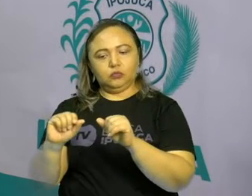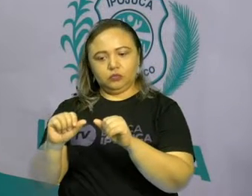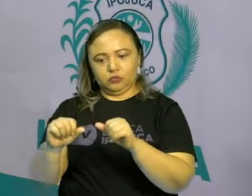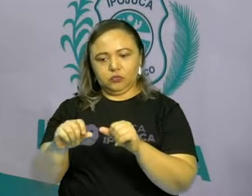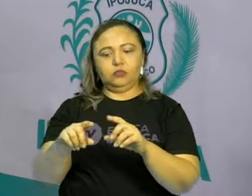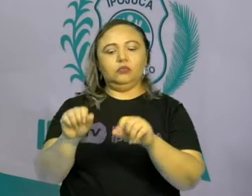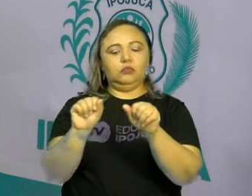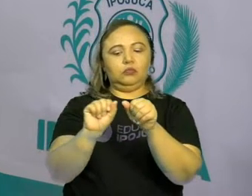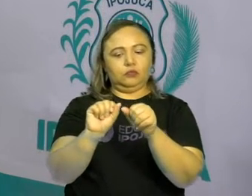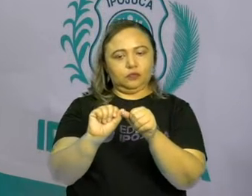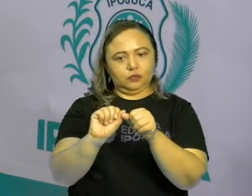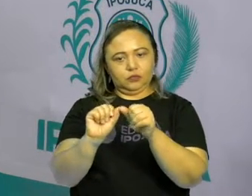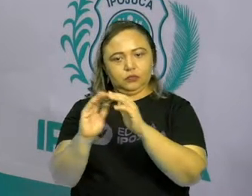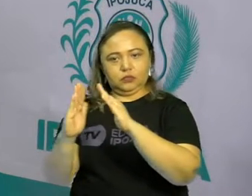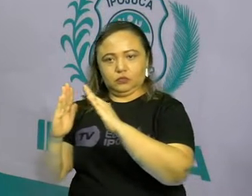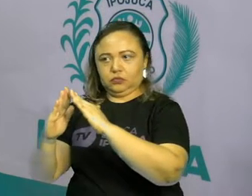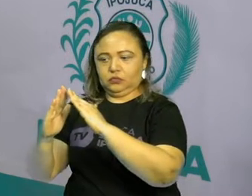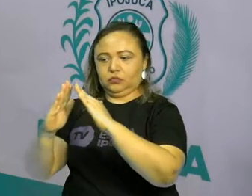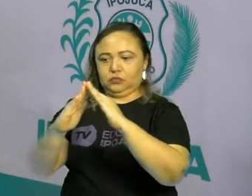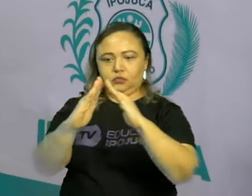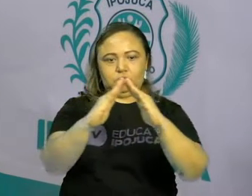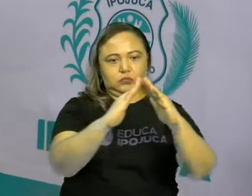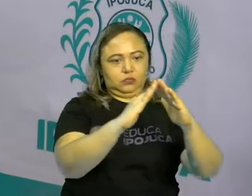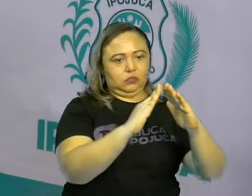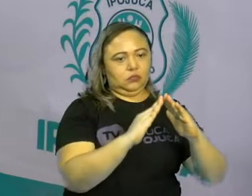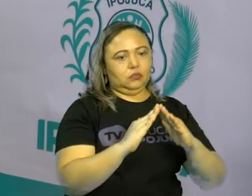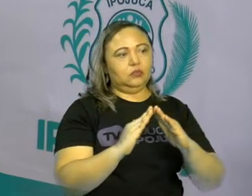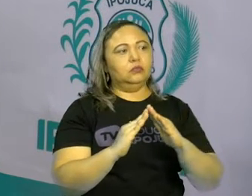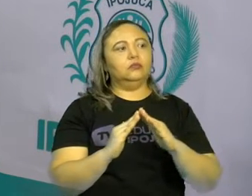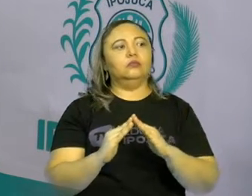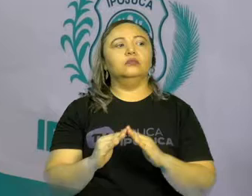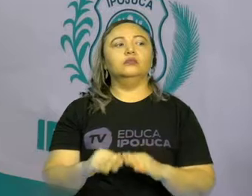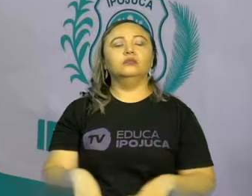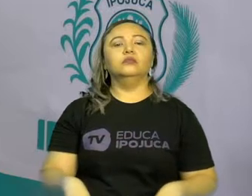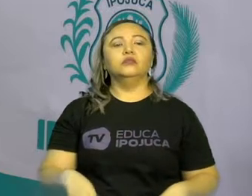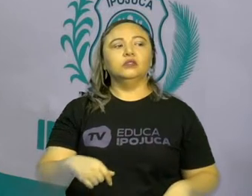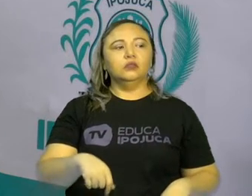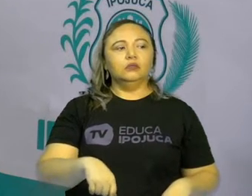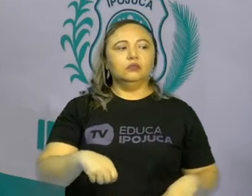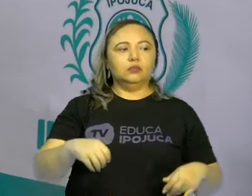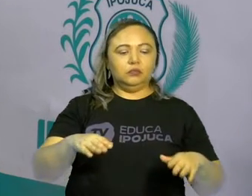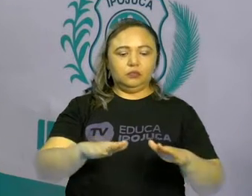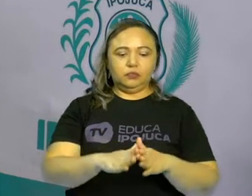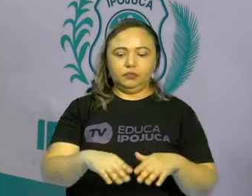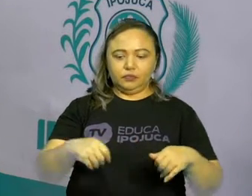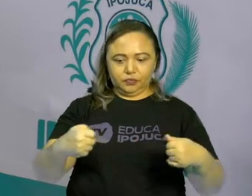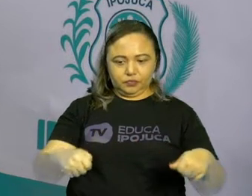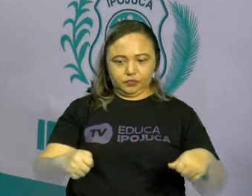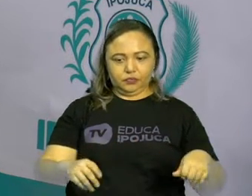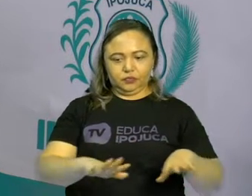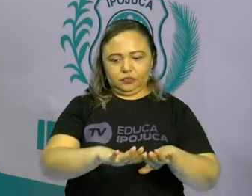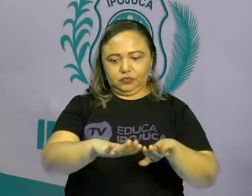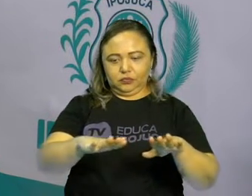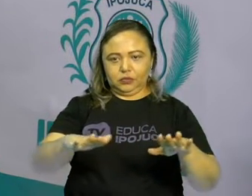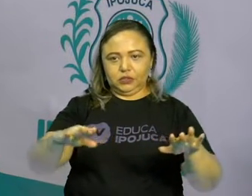como uma residência, como uma moradia. No caso de nós, precisamos do meio